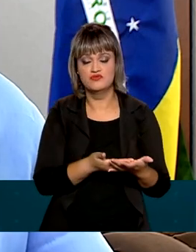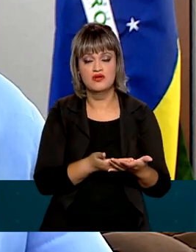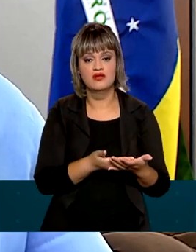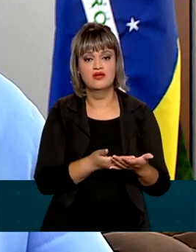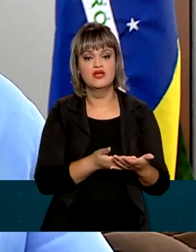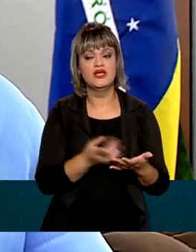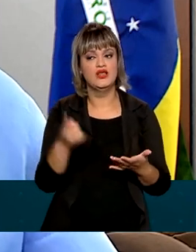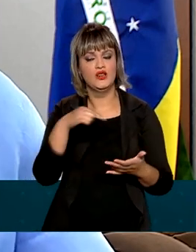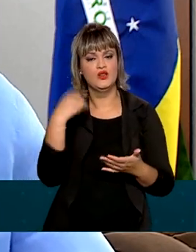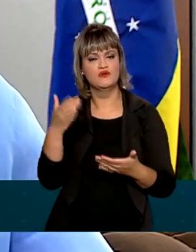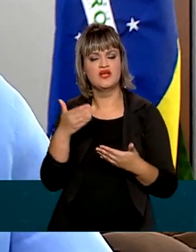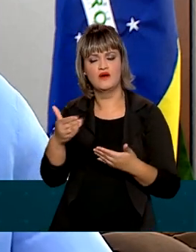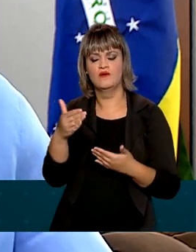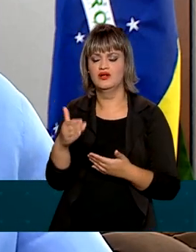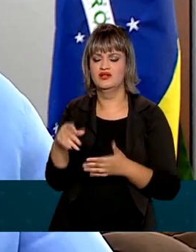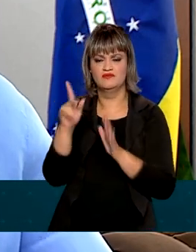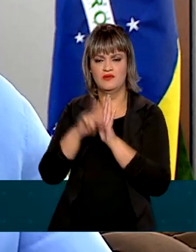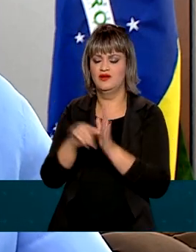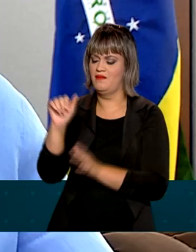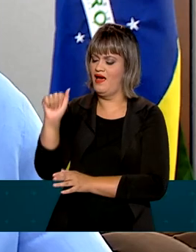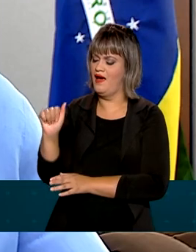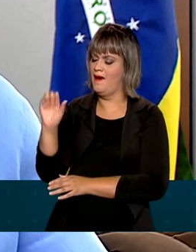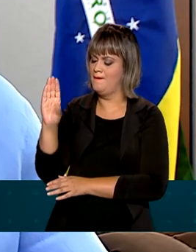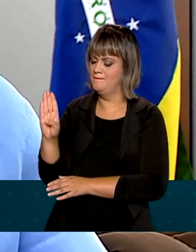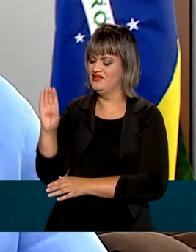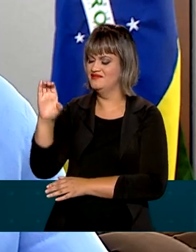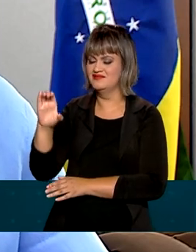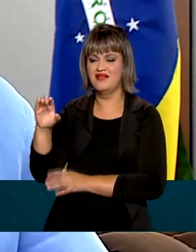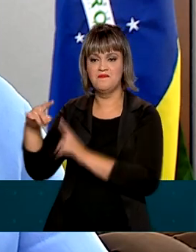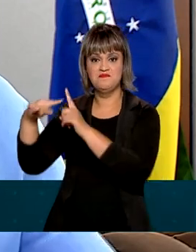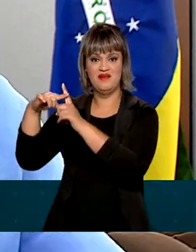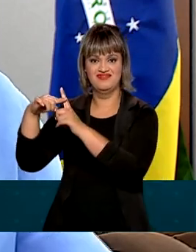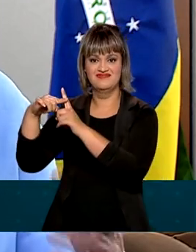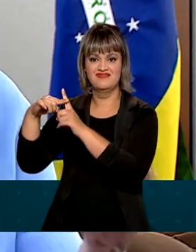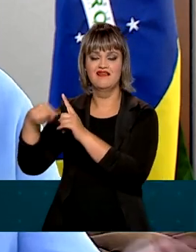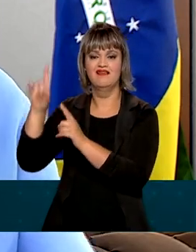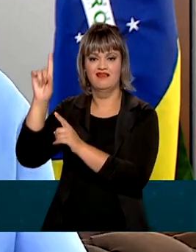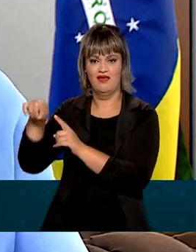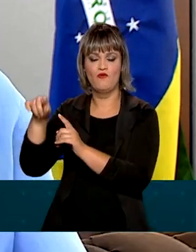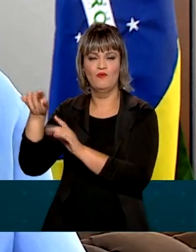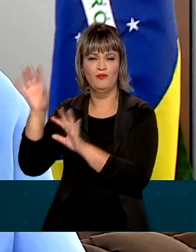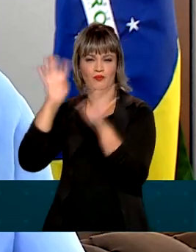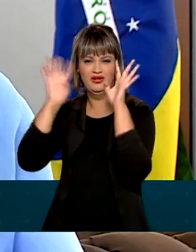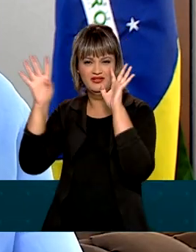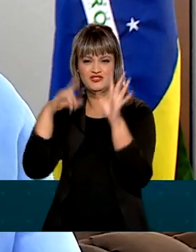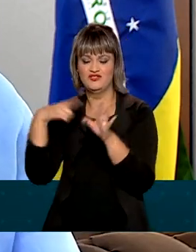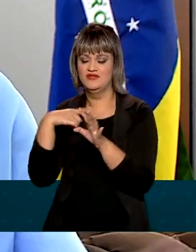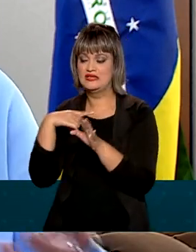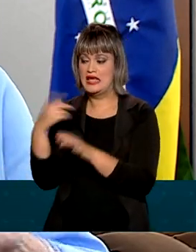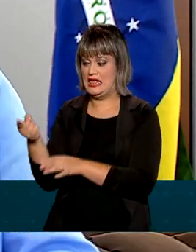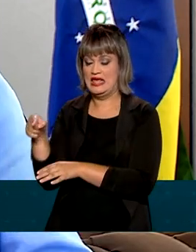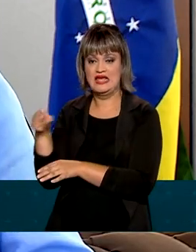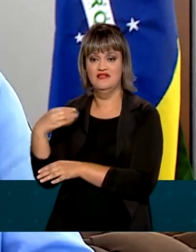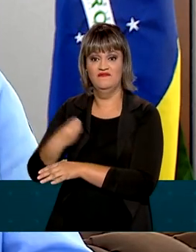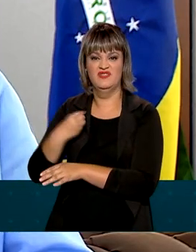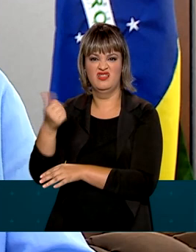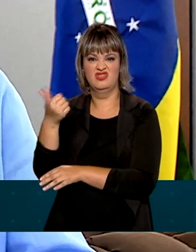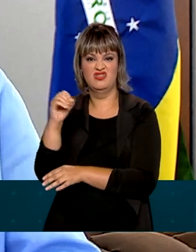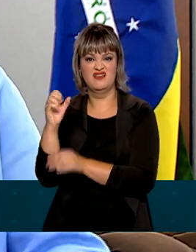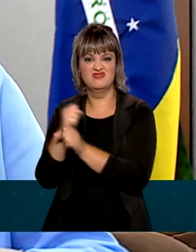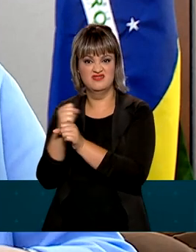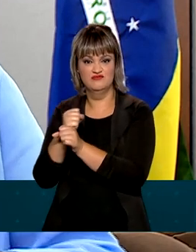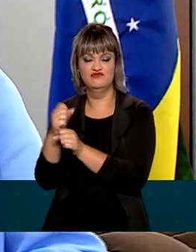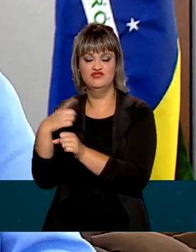teremos agora no ABC+, que foi o novo plano deste ano, nós fizemos 10 anos do ABC e lançamos o